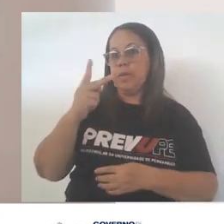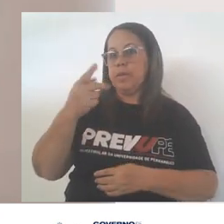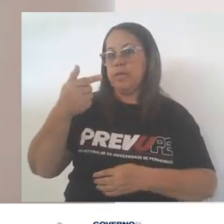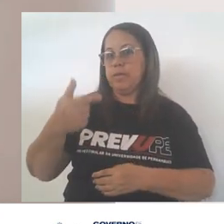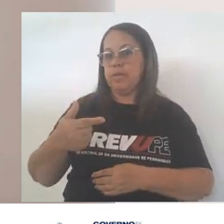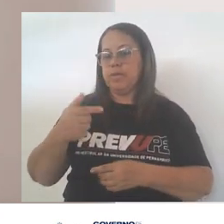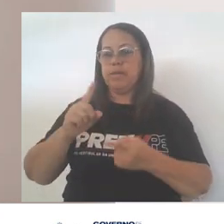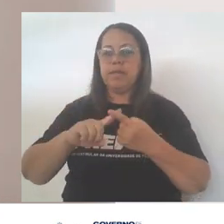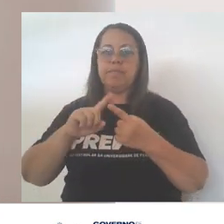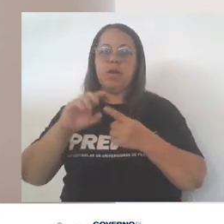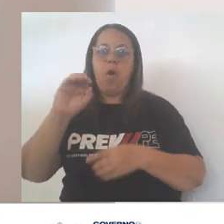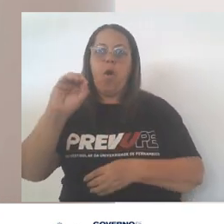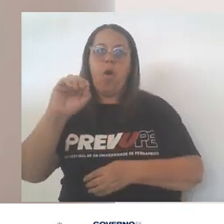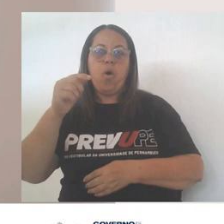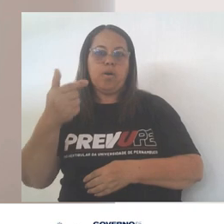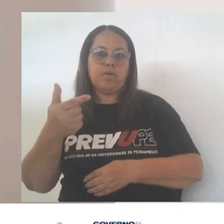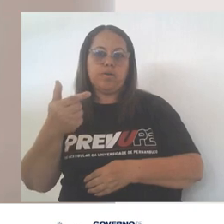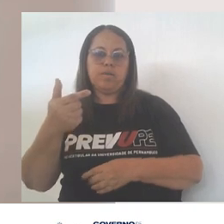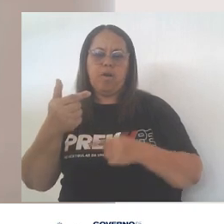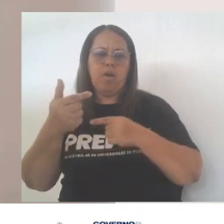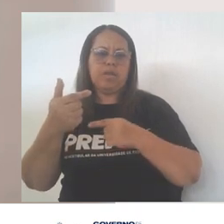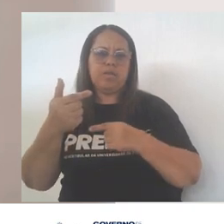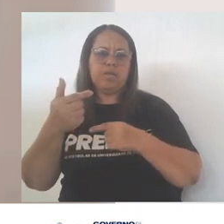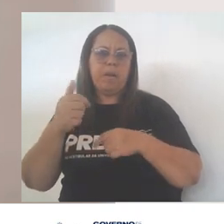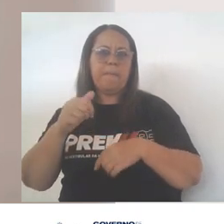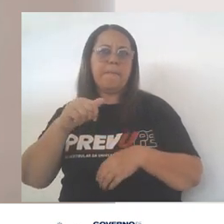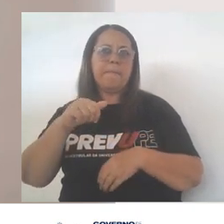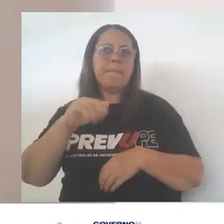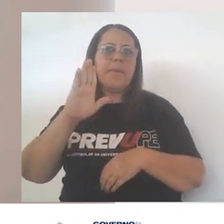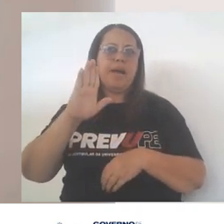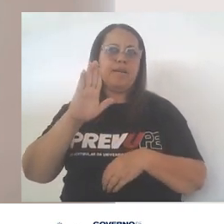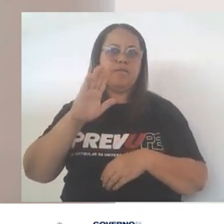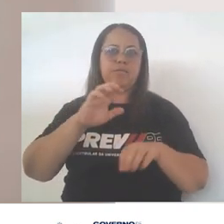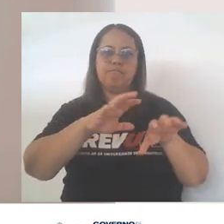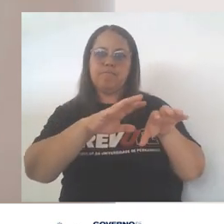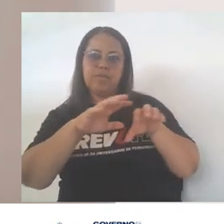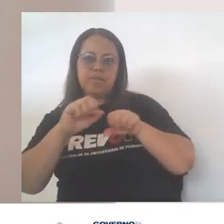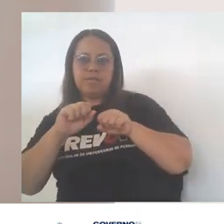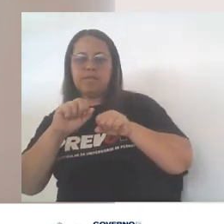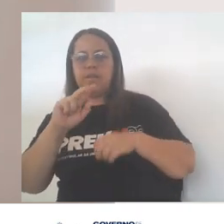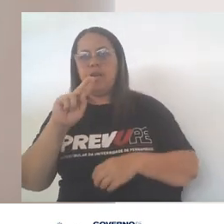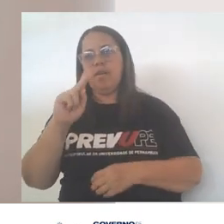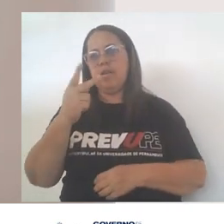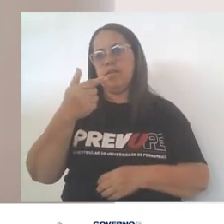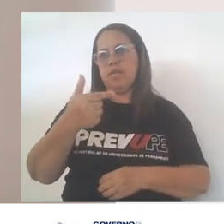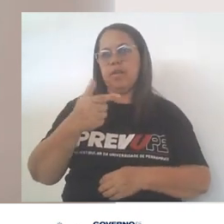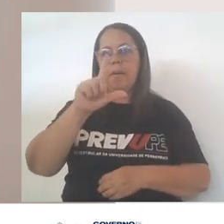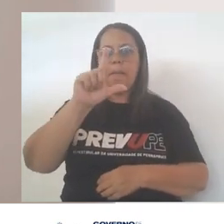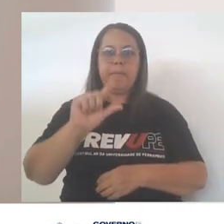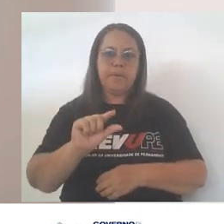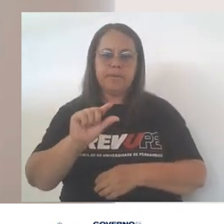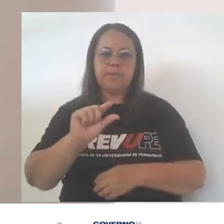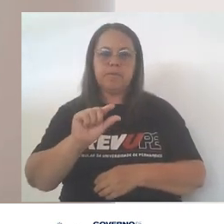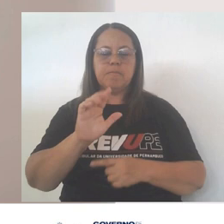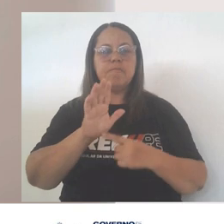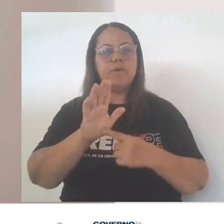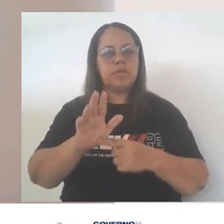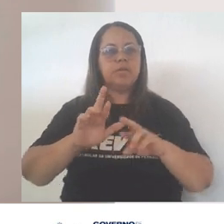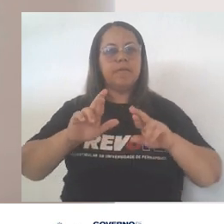O oxigênio é muito mais eletronegativo do que o hidrogênio, resultando em uma distribuição desigual de cargas na